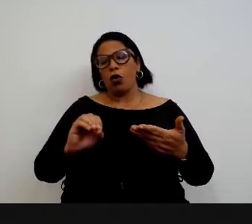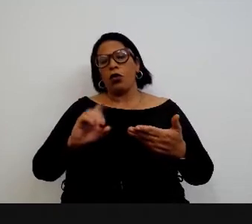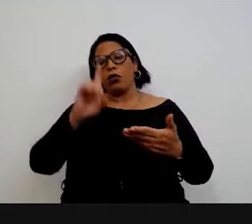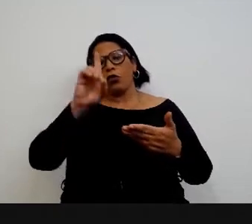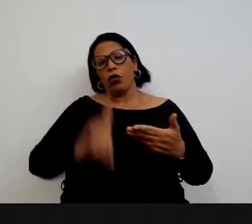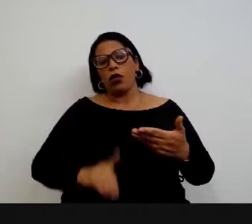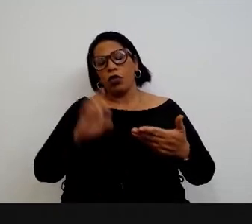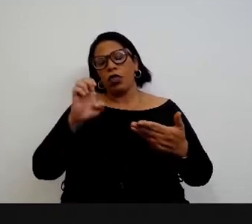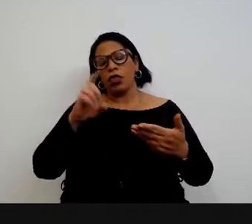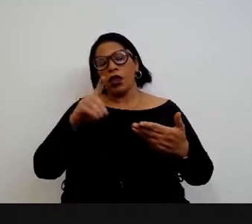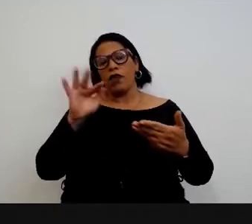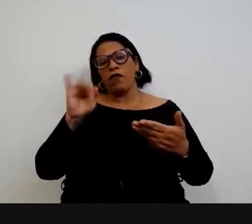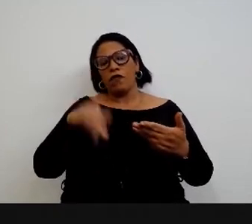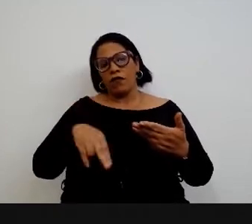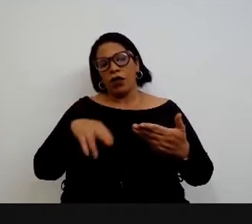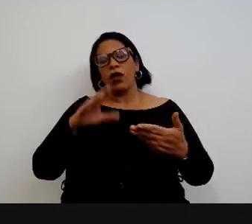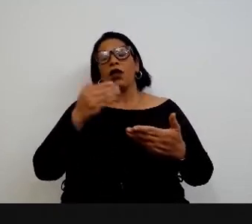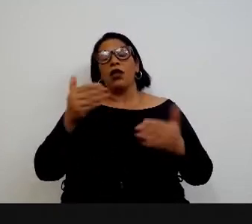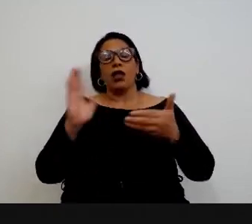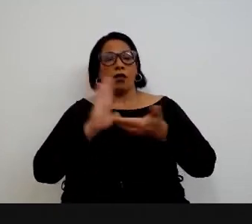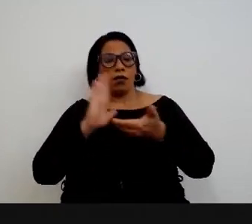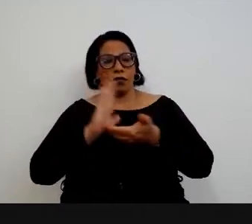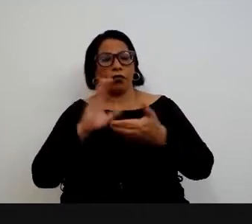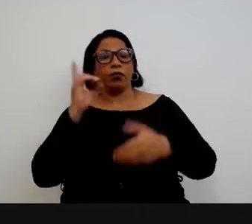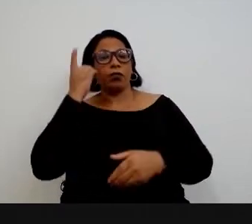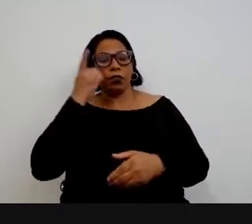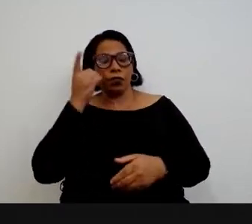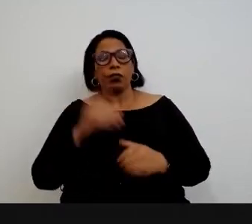Diretor do DEFIN, também da Câmara dos Deputados.